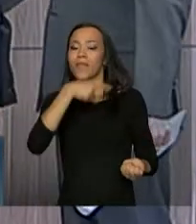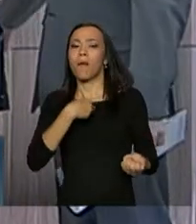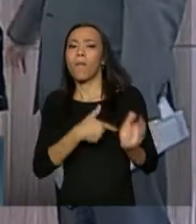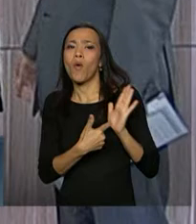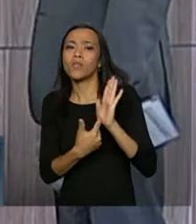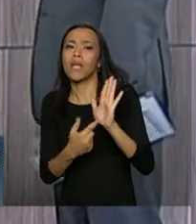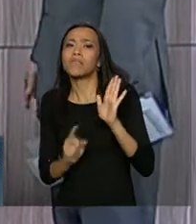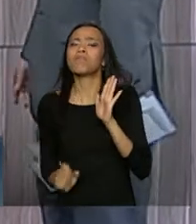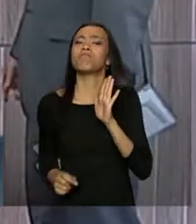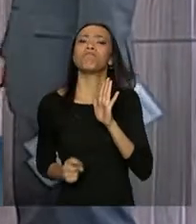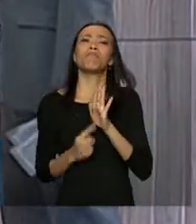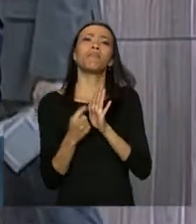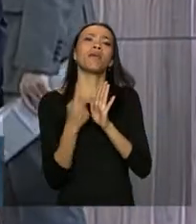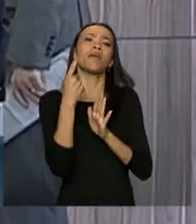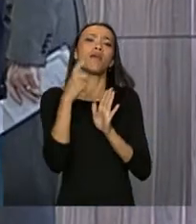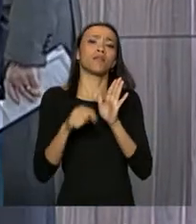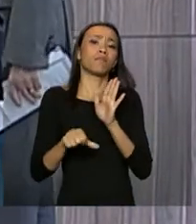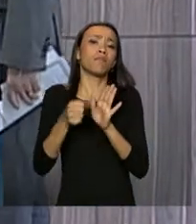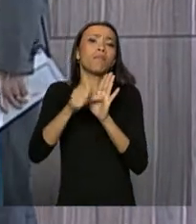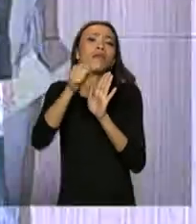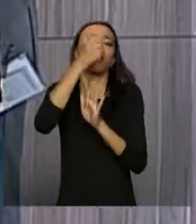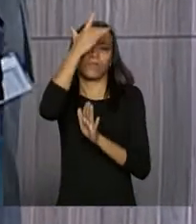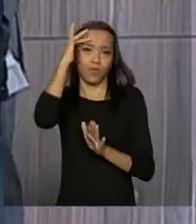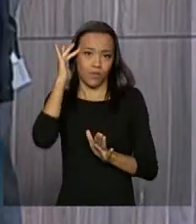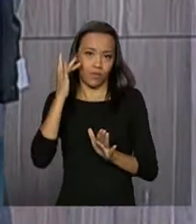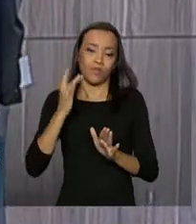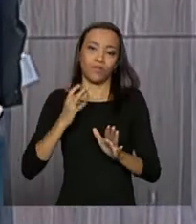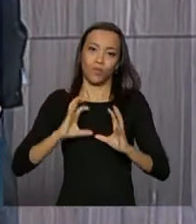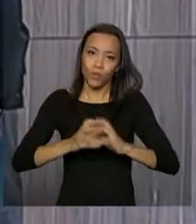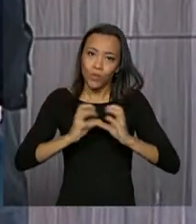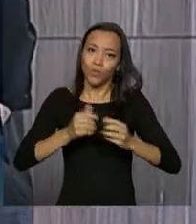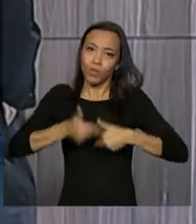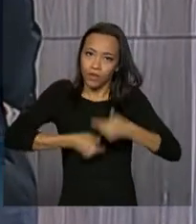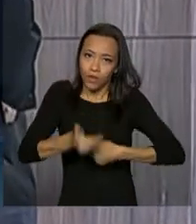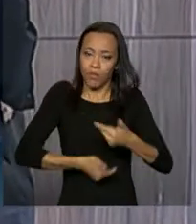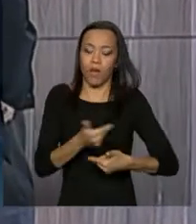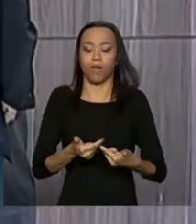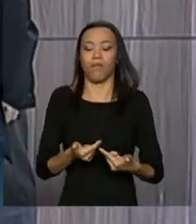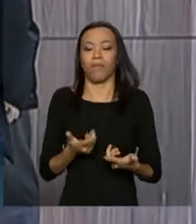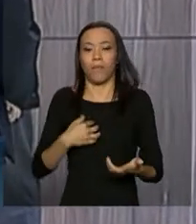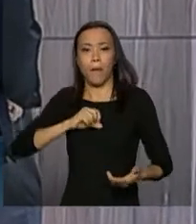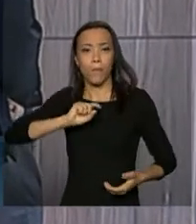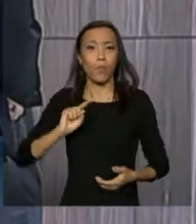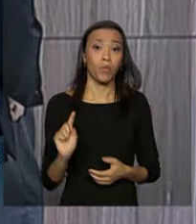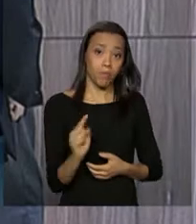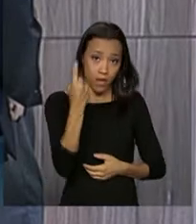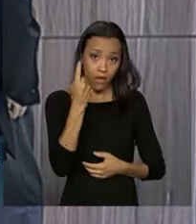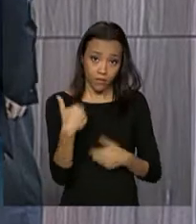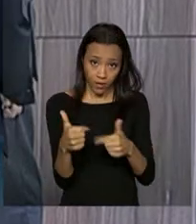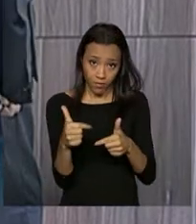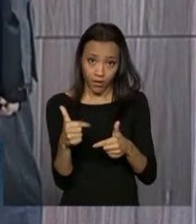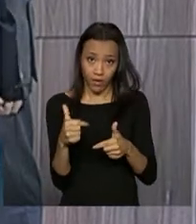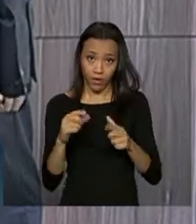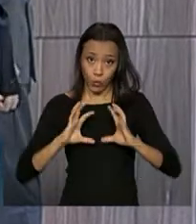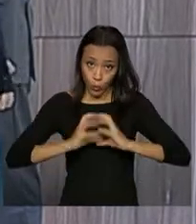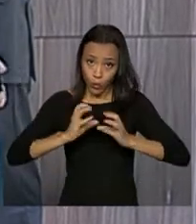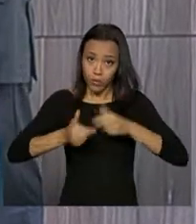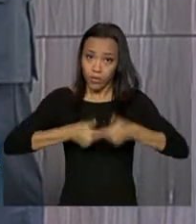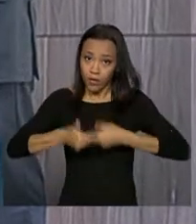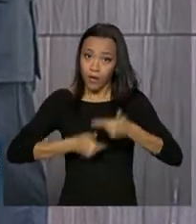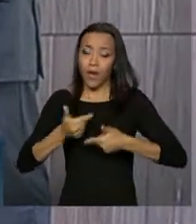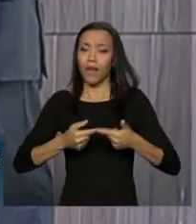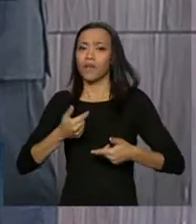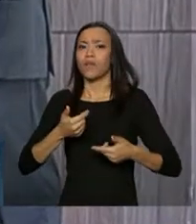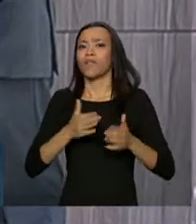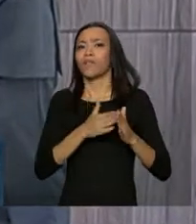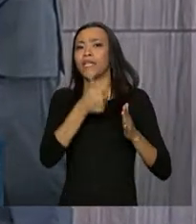operação do Grupo Móvel. A primeira operação do Grupo Móvel, realizada de